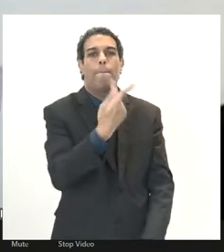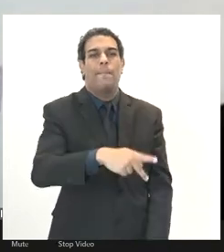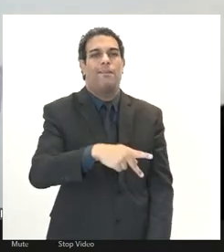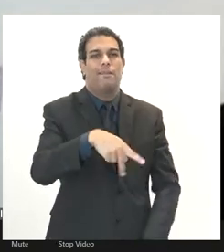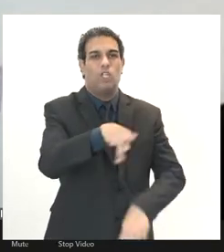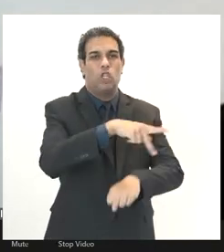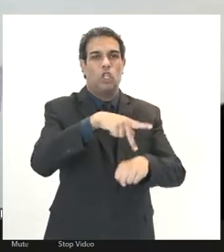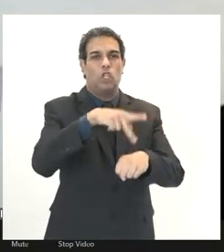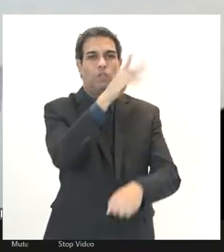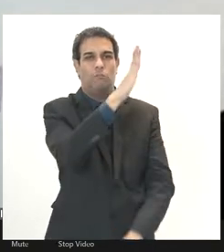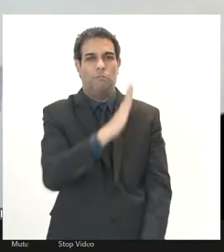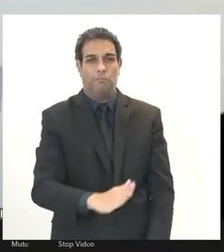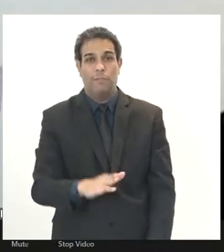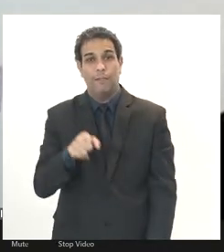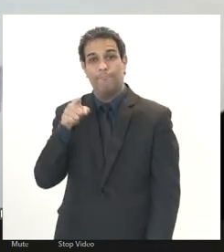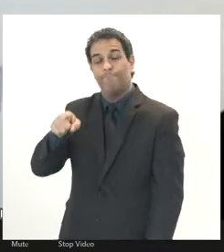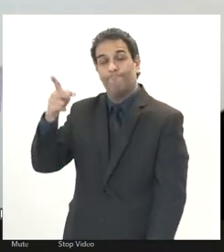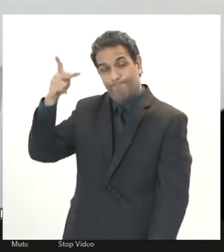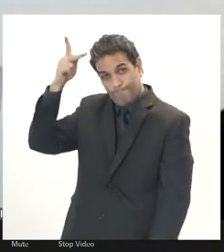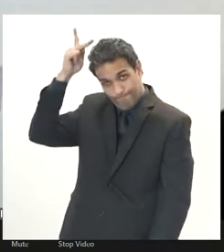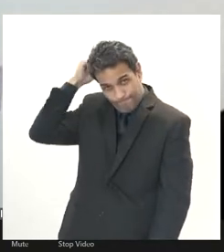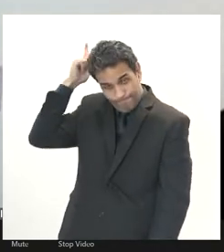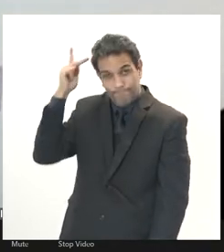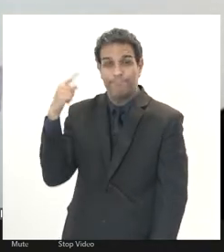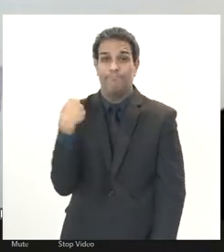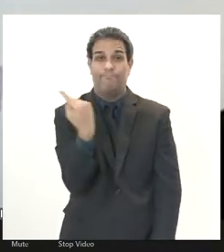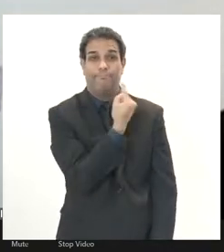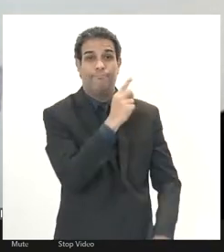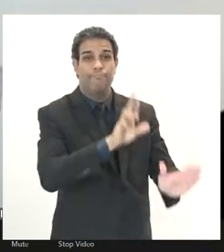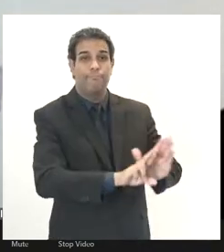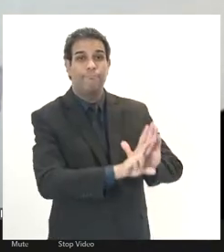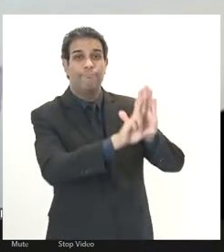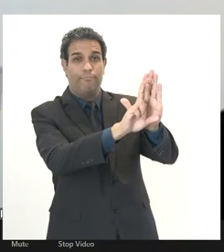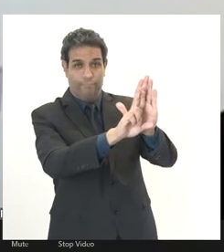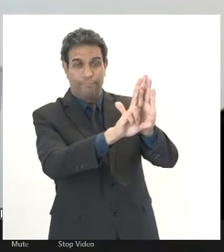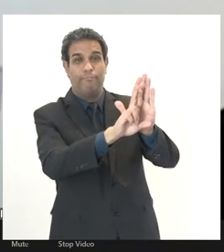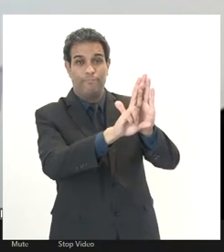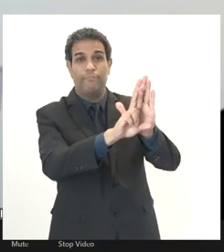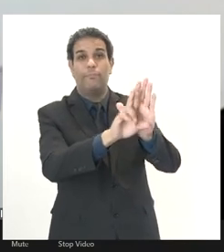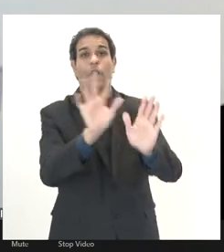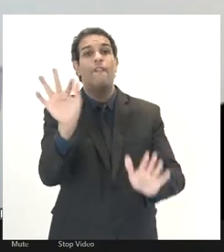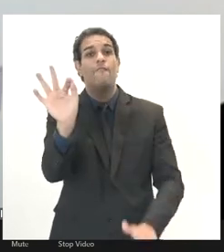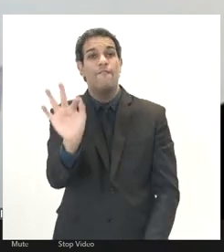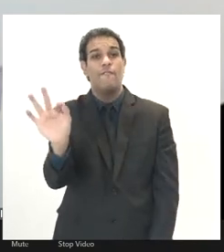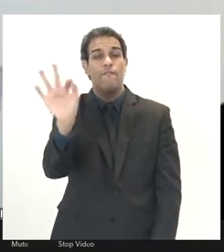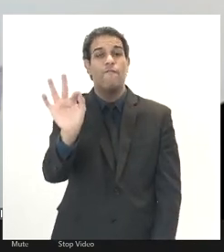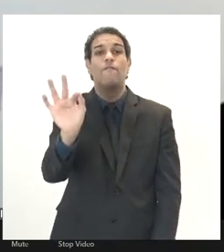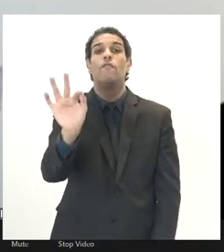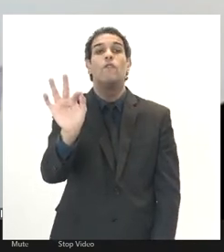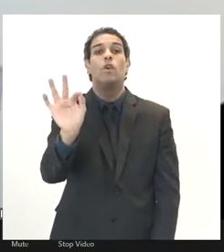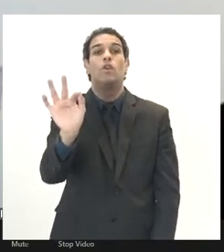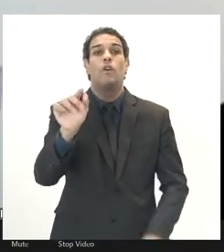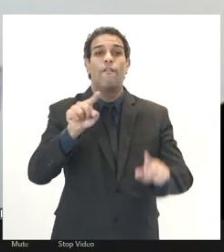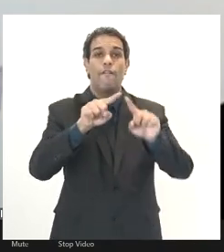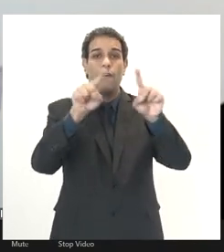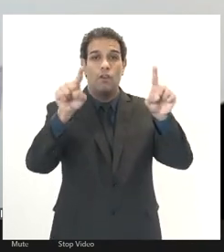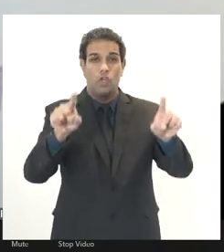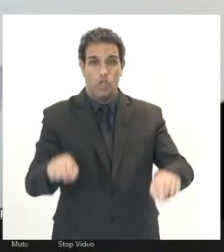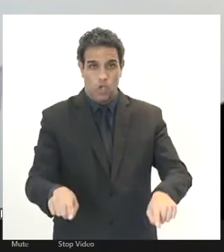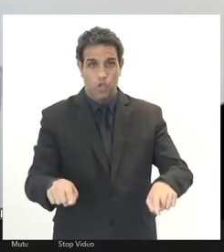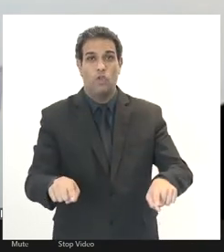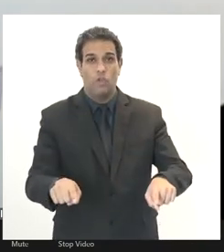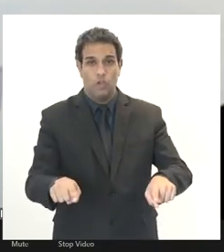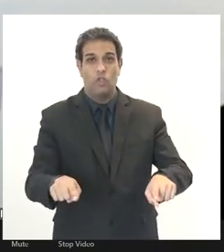Deputado, nós estamos representando a FENALI, que é a Federação Nacional dos Servidores dos Poderes